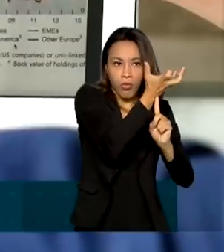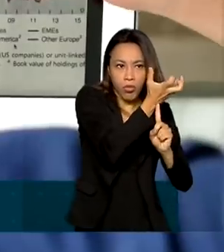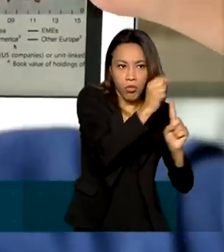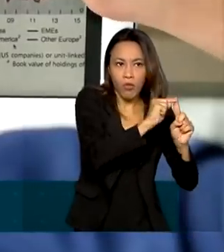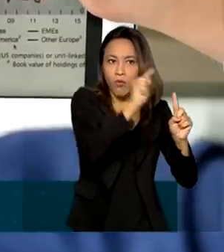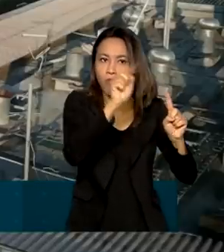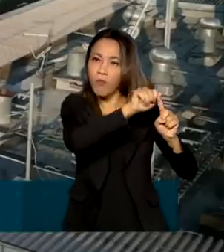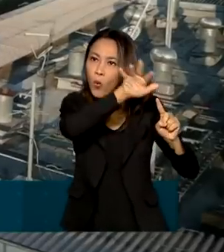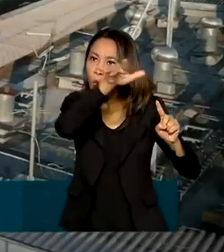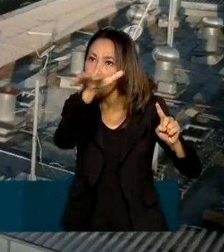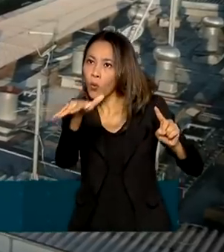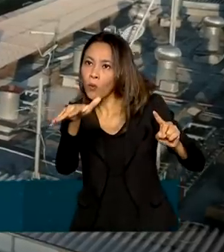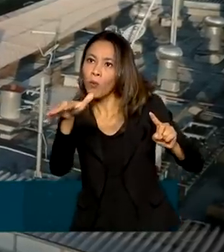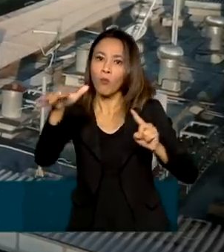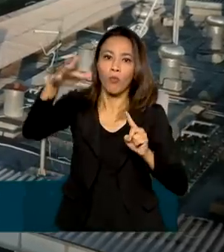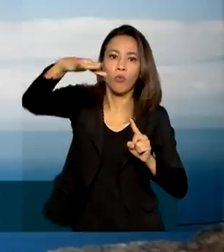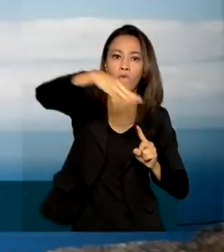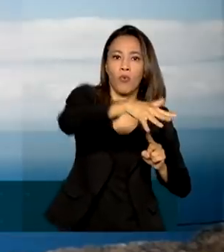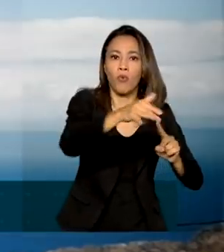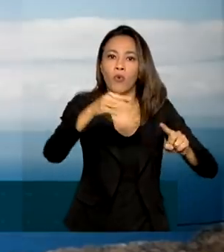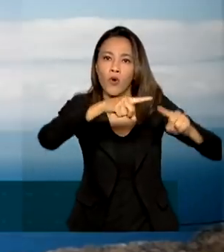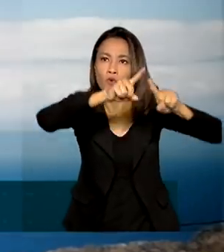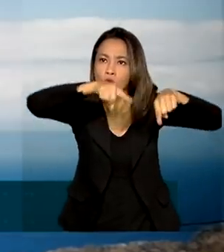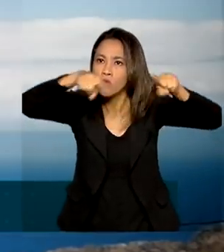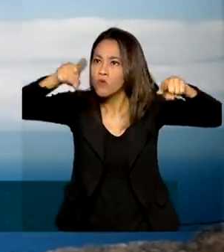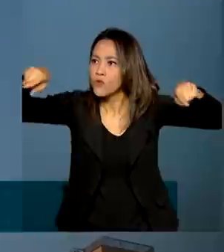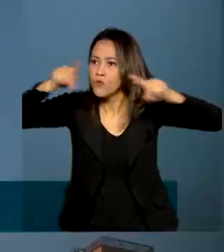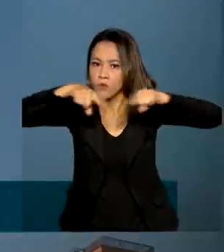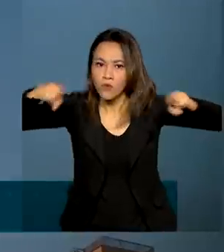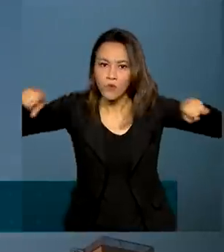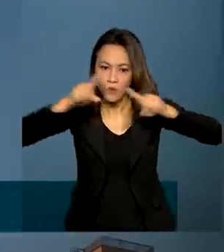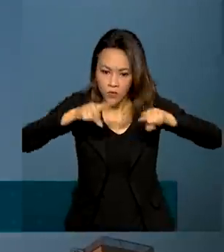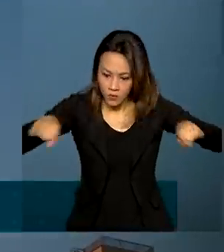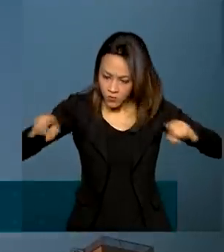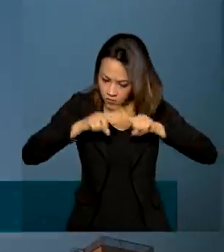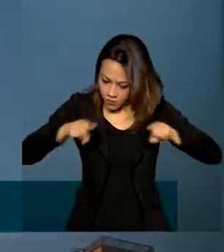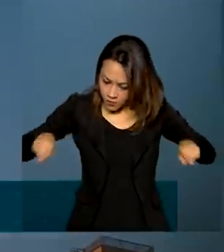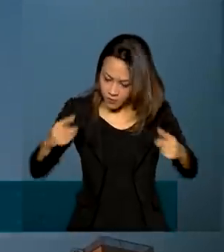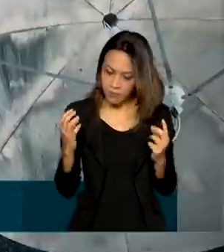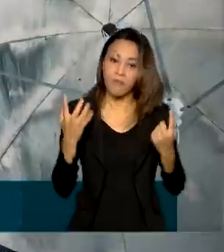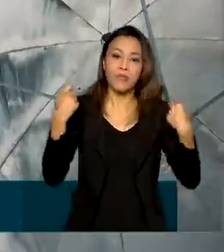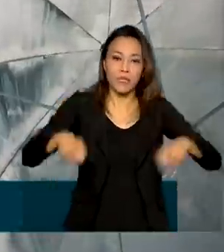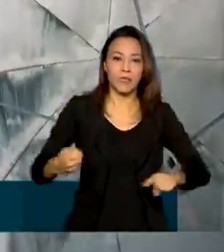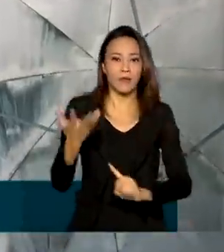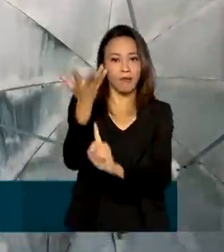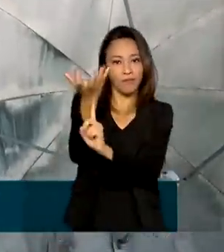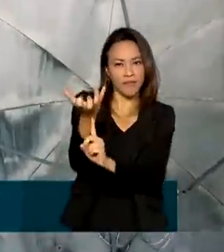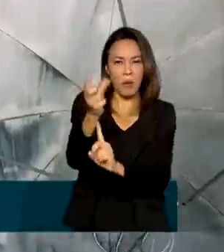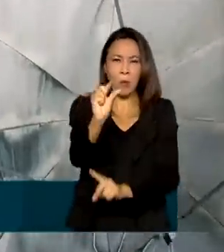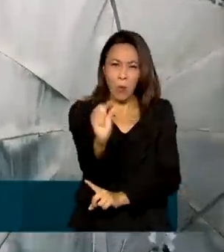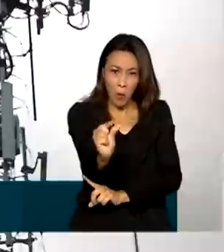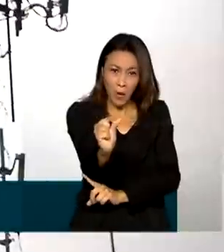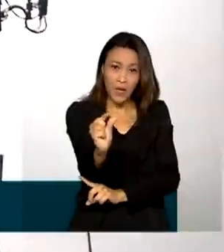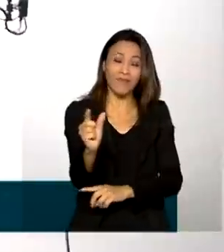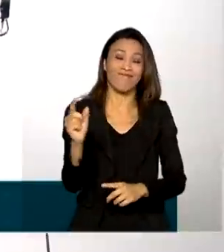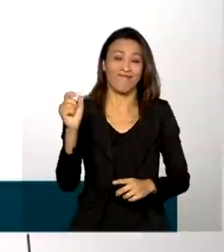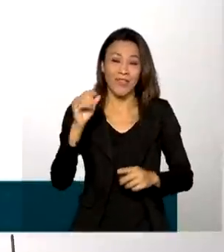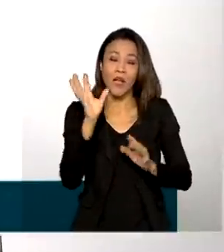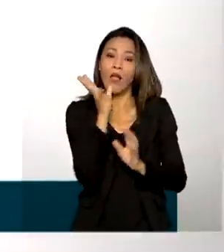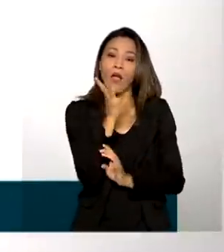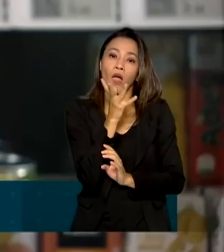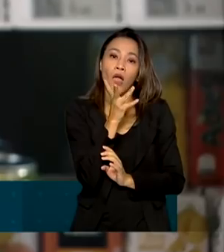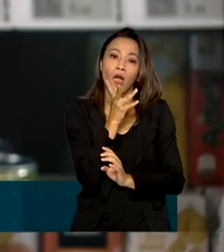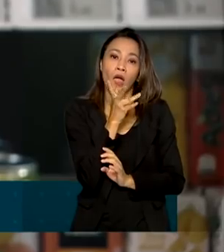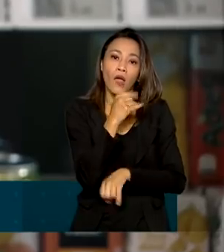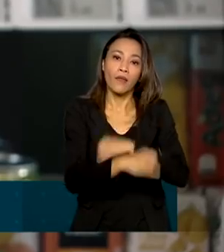chegar ao destino. E são nas antenas que os equipamentos de transmissão de sinal são acoplados. Com poucas antenas, a internet fica lenta